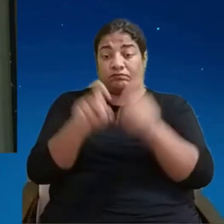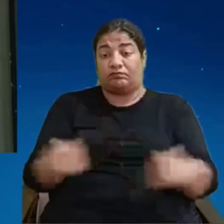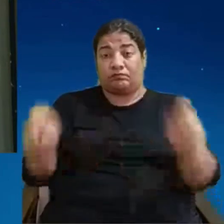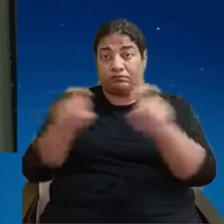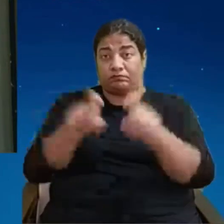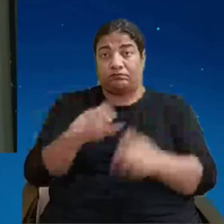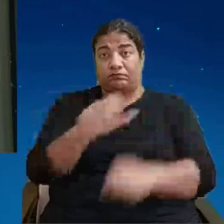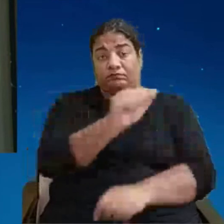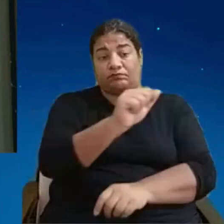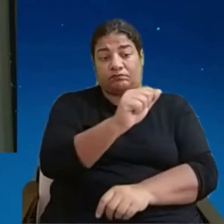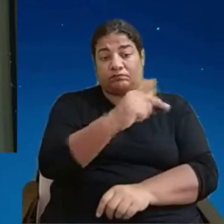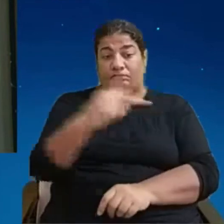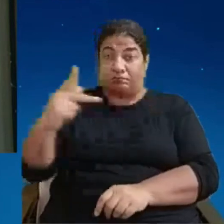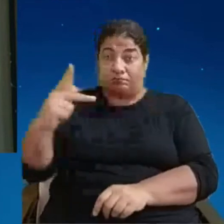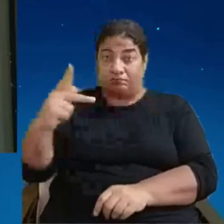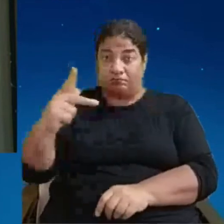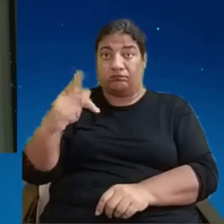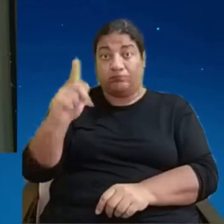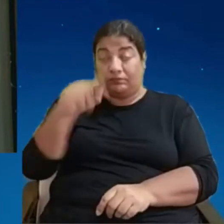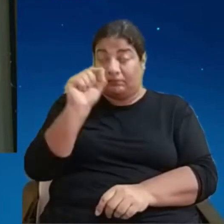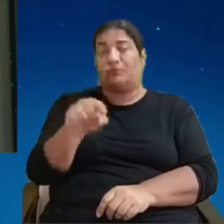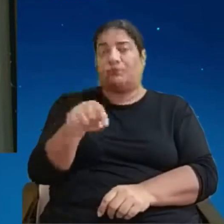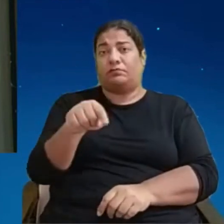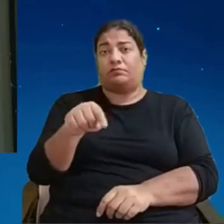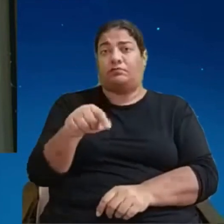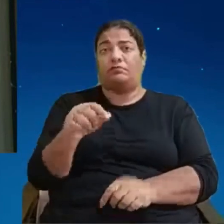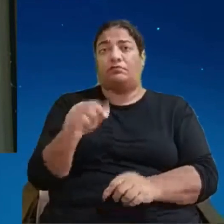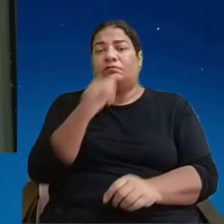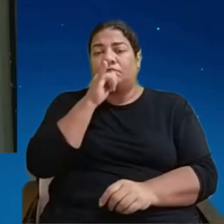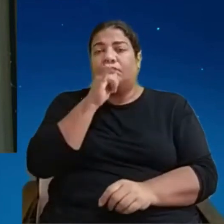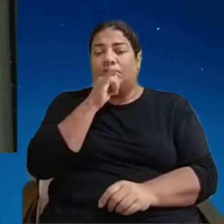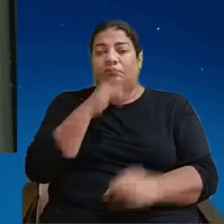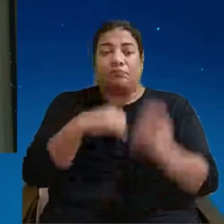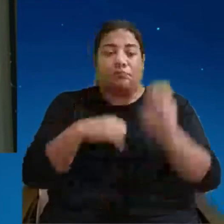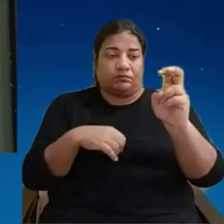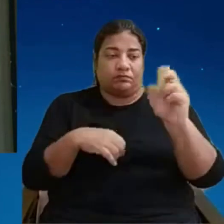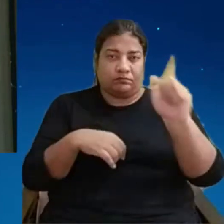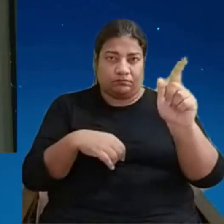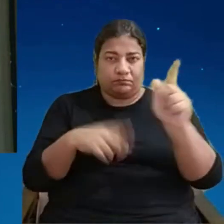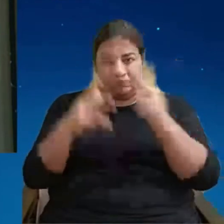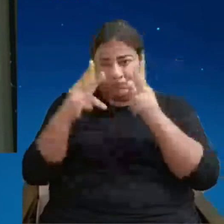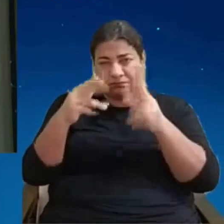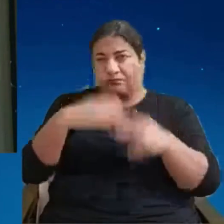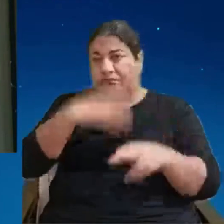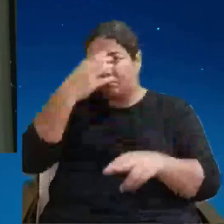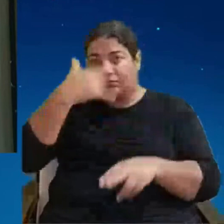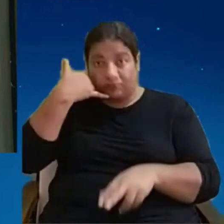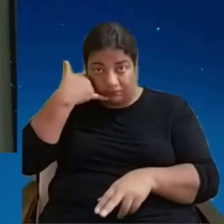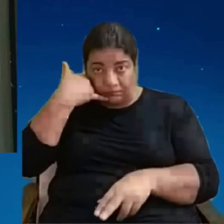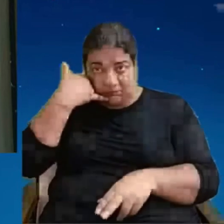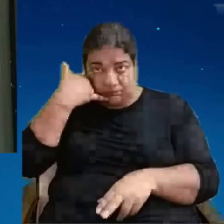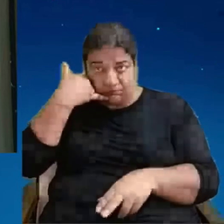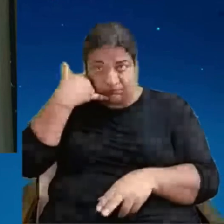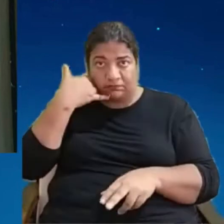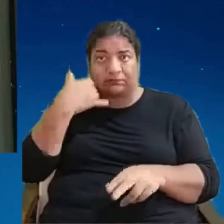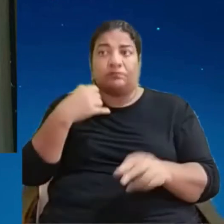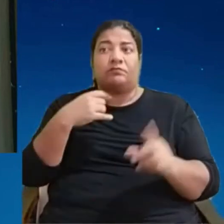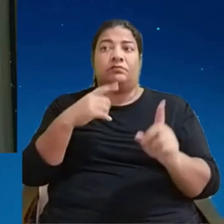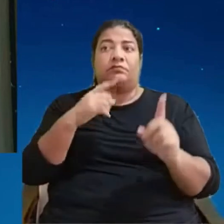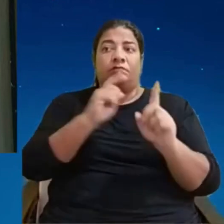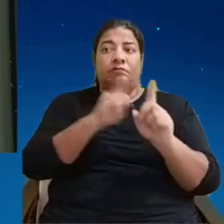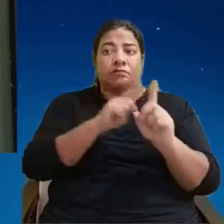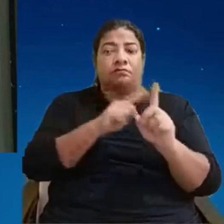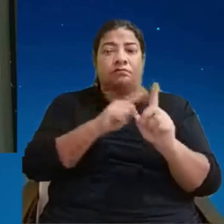o 5G poderia ser um iPhone traduzindo aqui para vocês como o que vai ser de impacto de negócio então imagina que foi tal que o iPhone surgiram vários apps